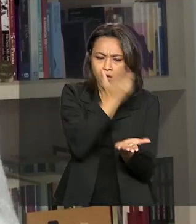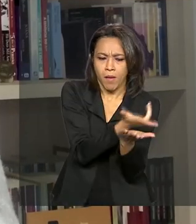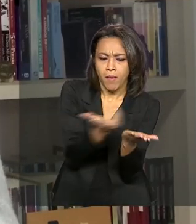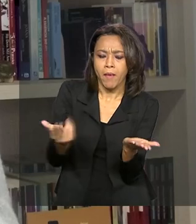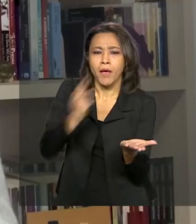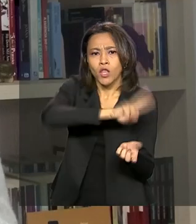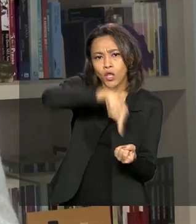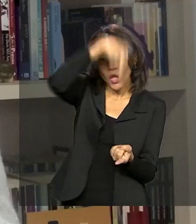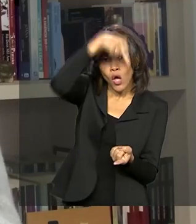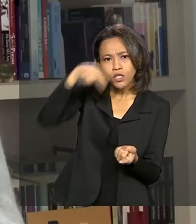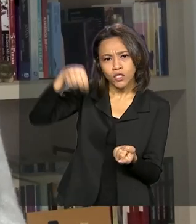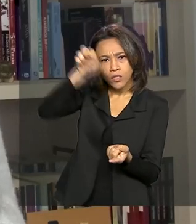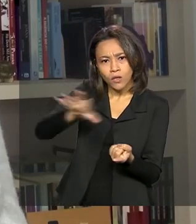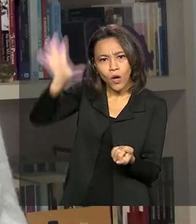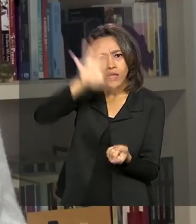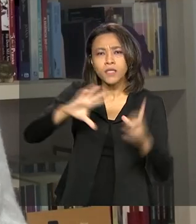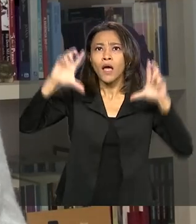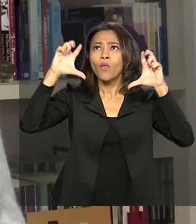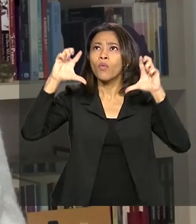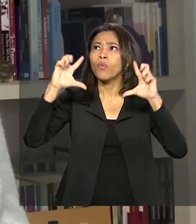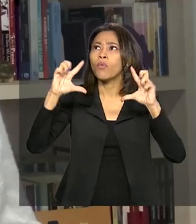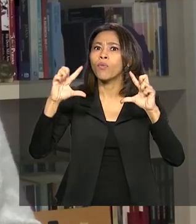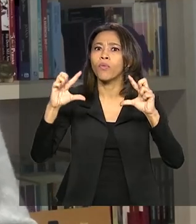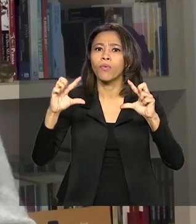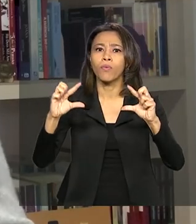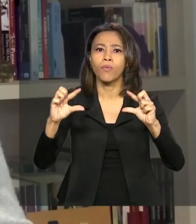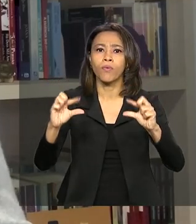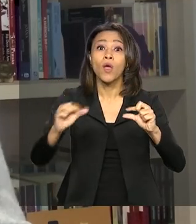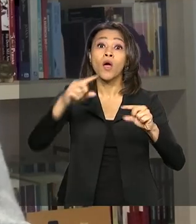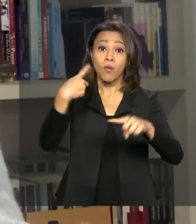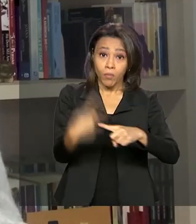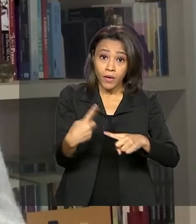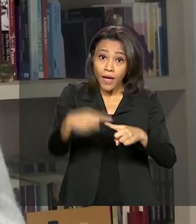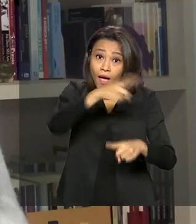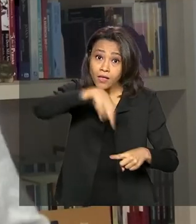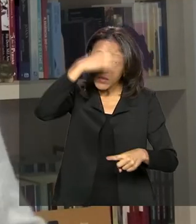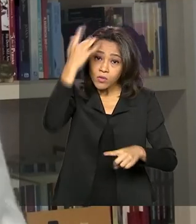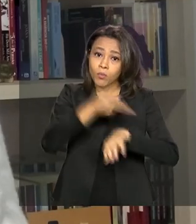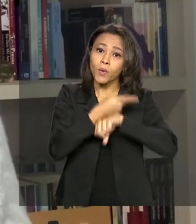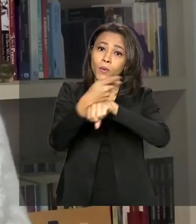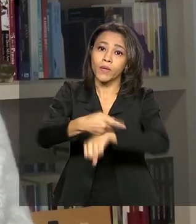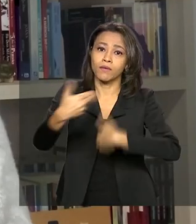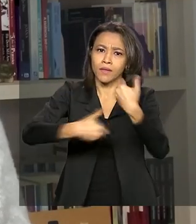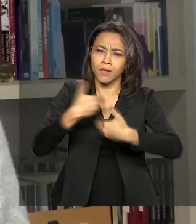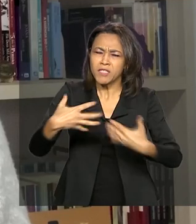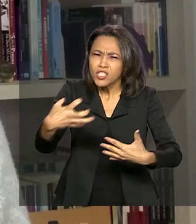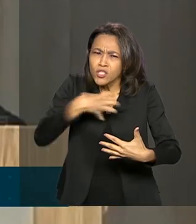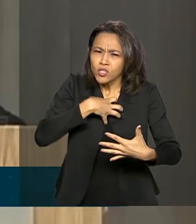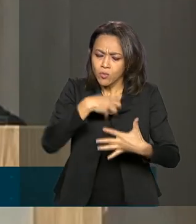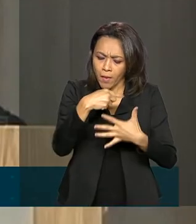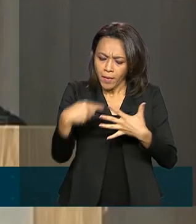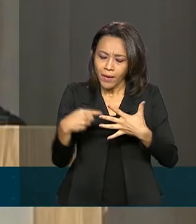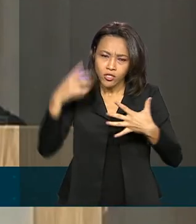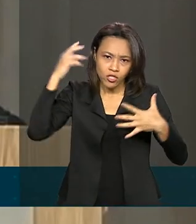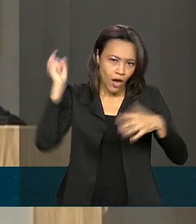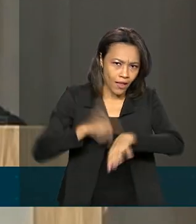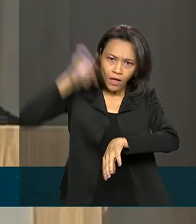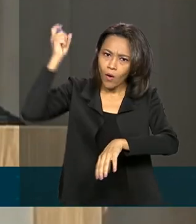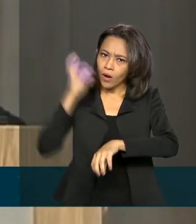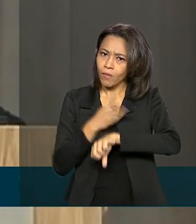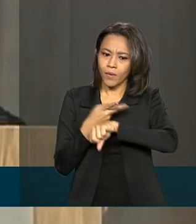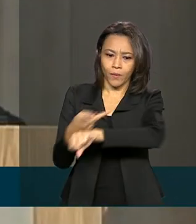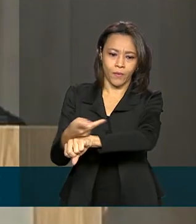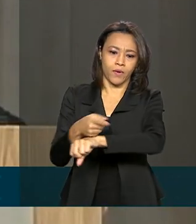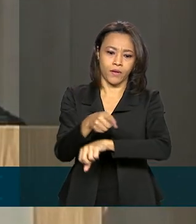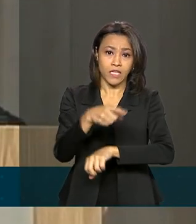está diminuindo por conta da busca por tratamento ao primeiro sinal da doença. Sentiu sintomas?